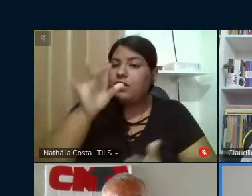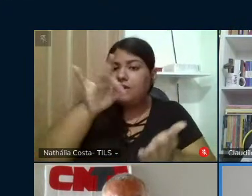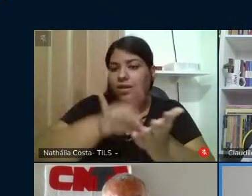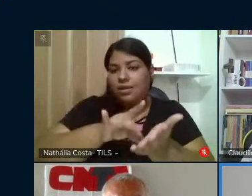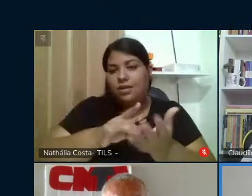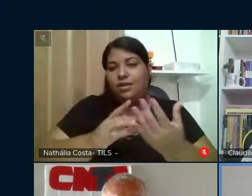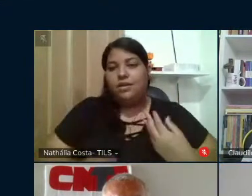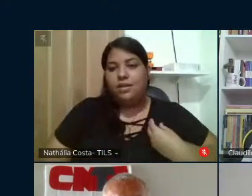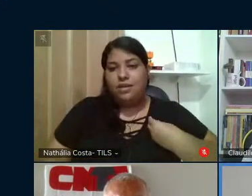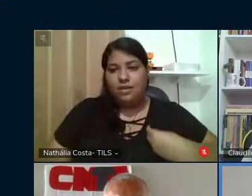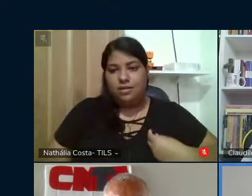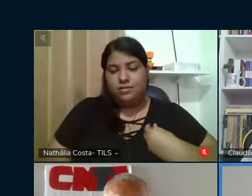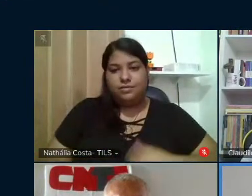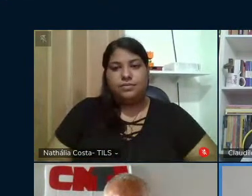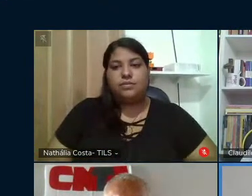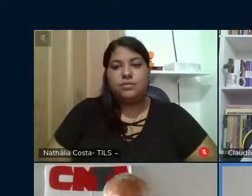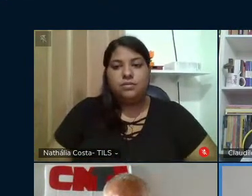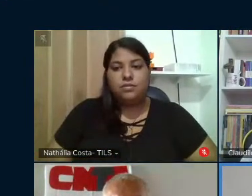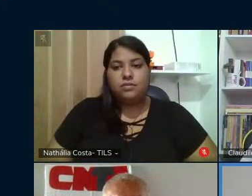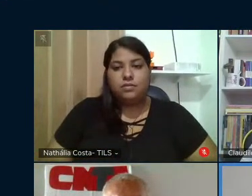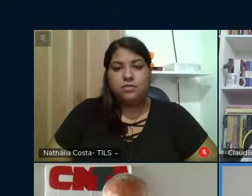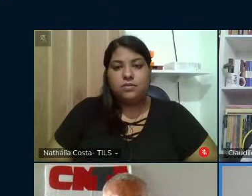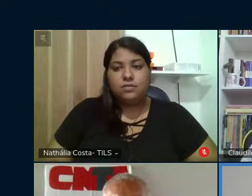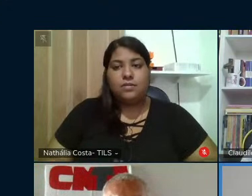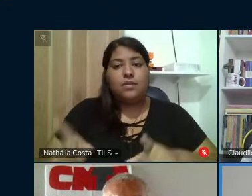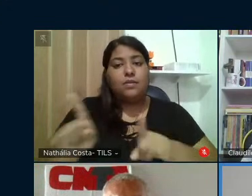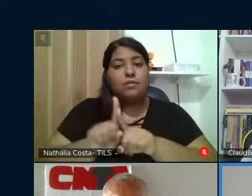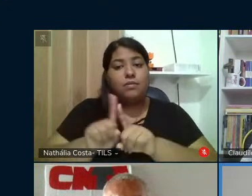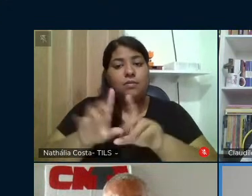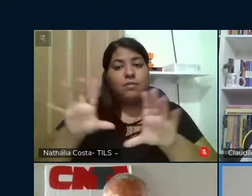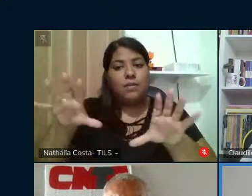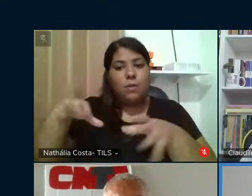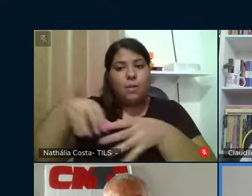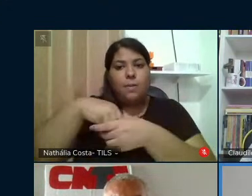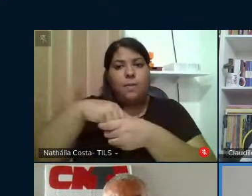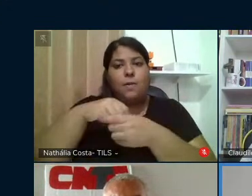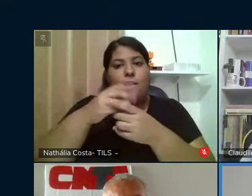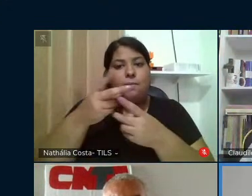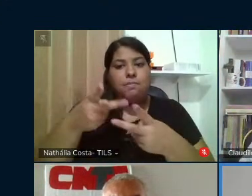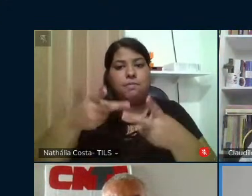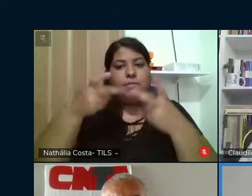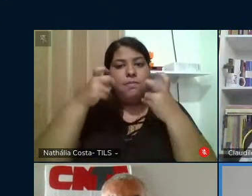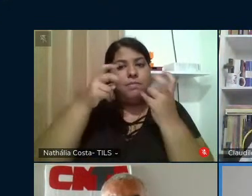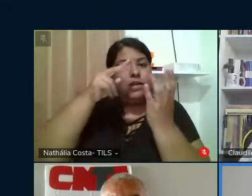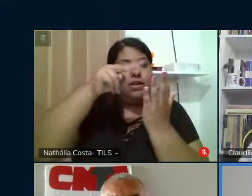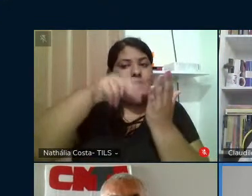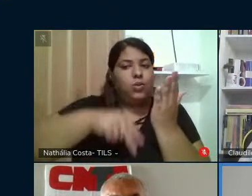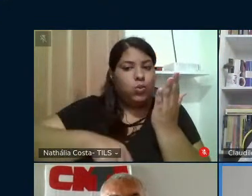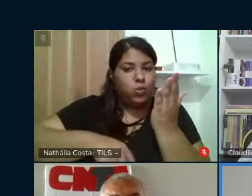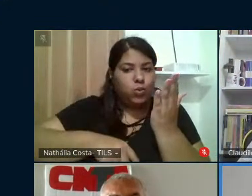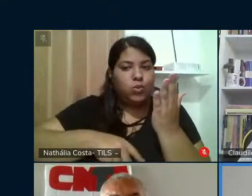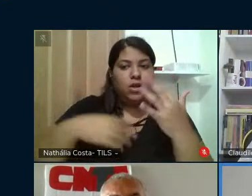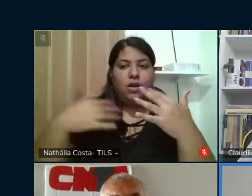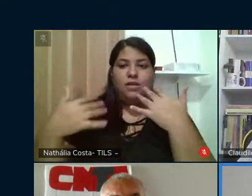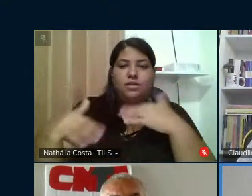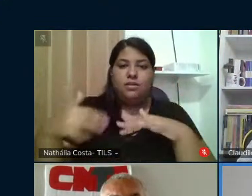para incorporar essa leitura as suas ações e